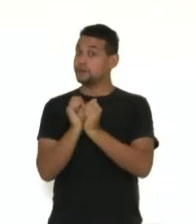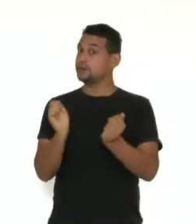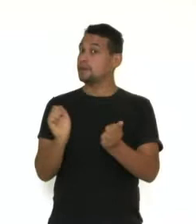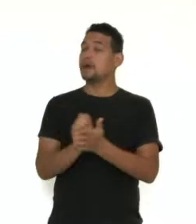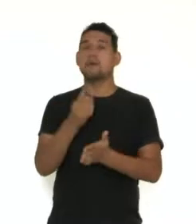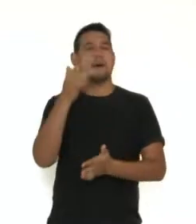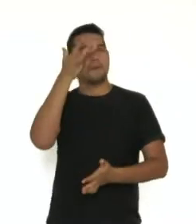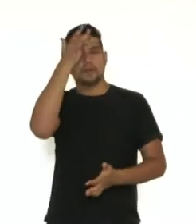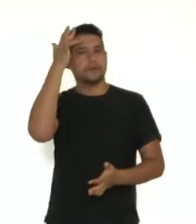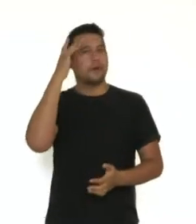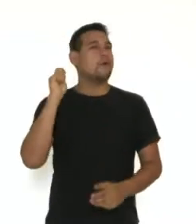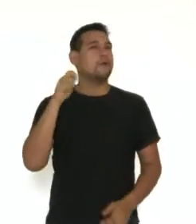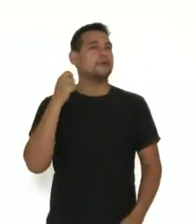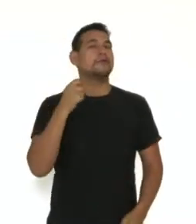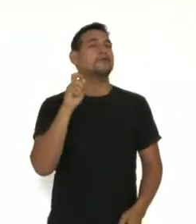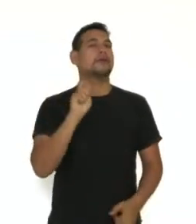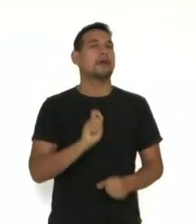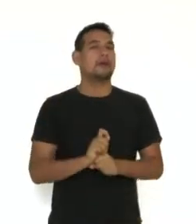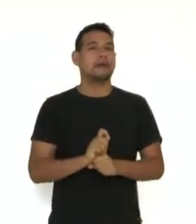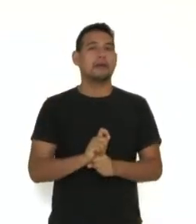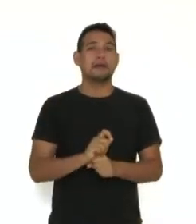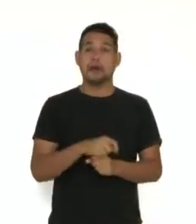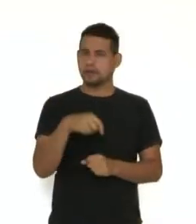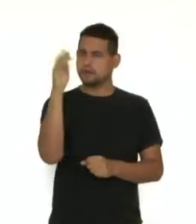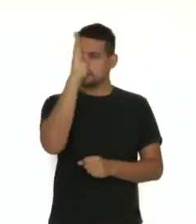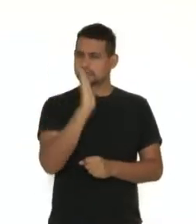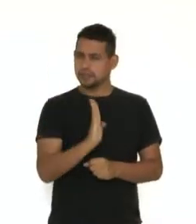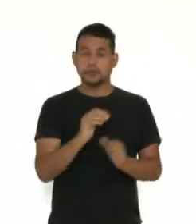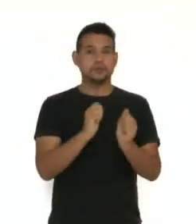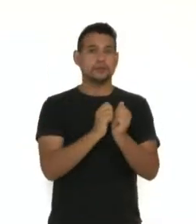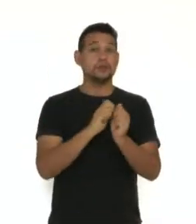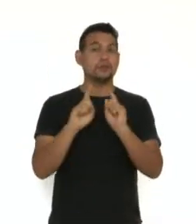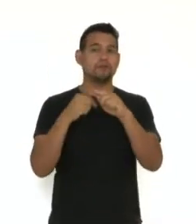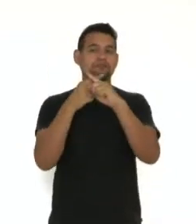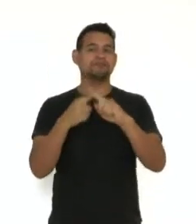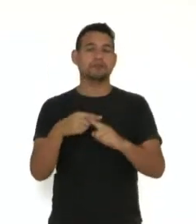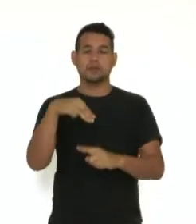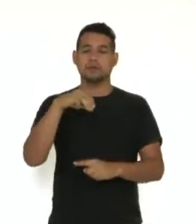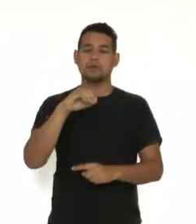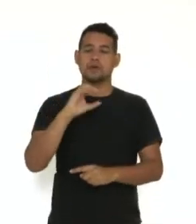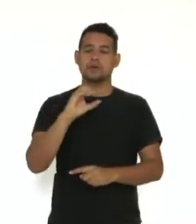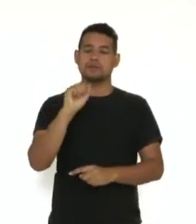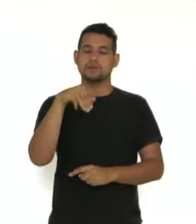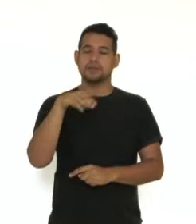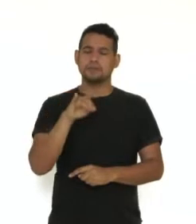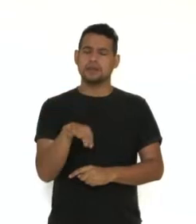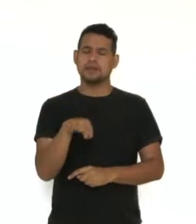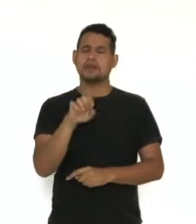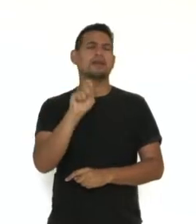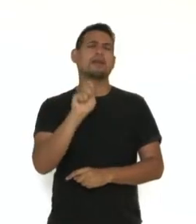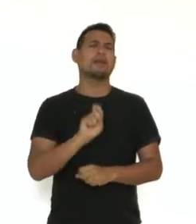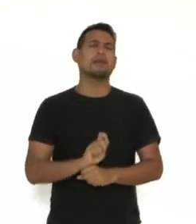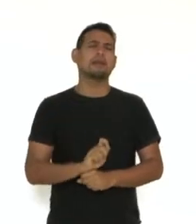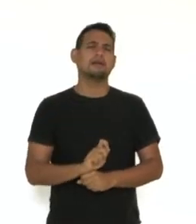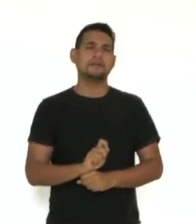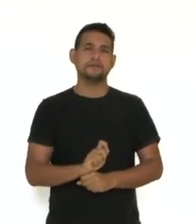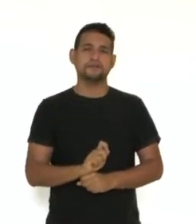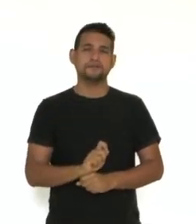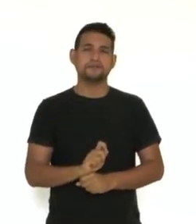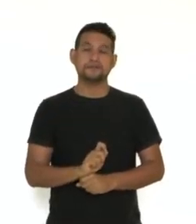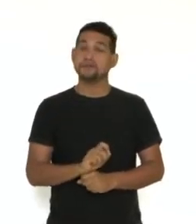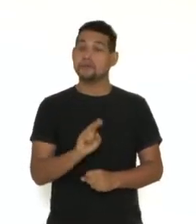a influência que teve de um famoso autor brasileiro. Quem, quem, quem? Exatamente, nada menos que